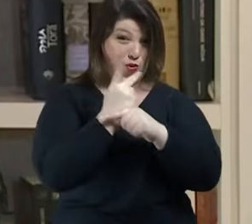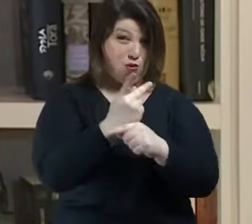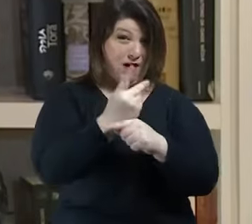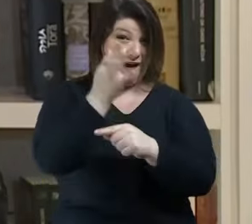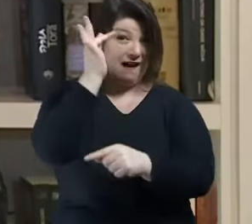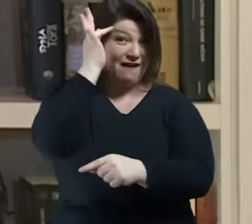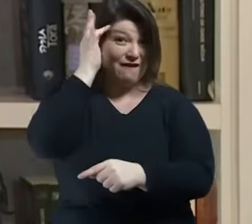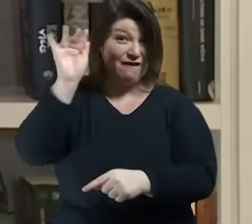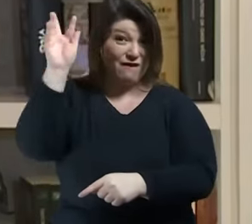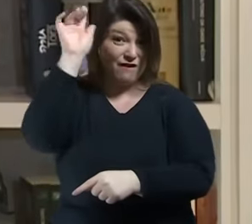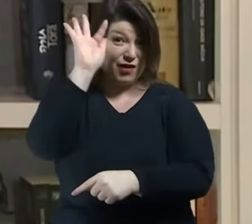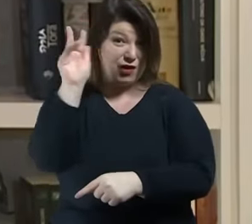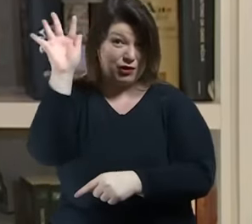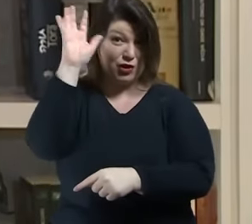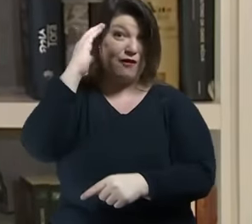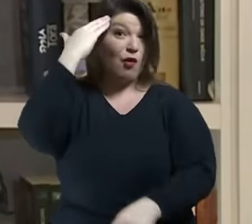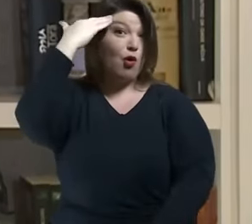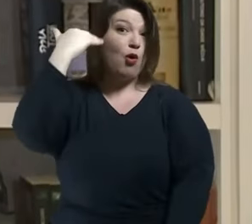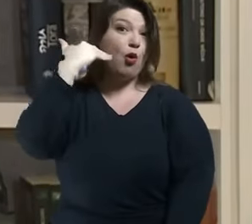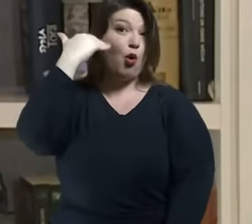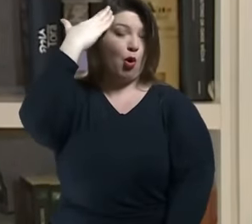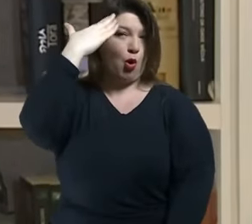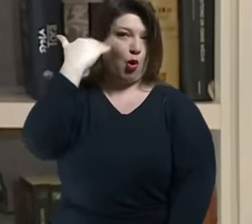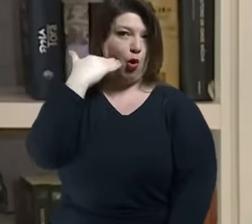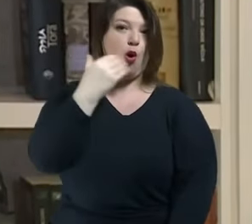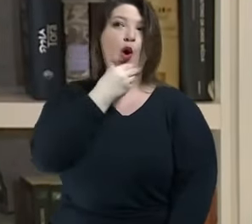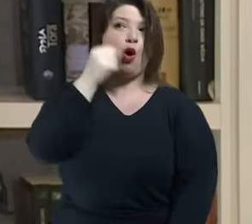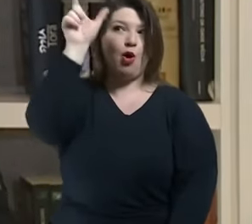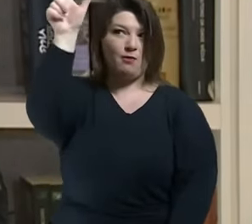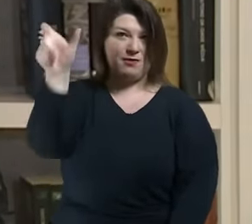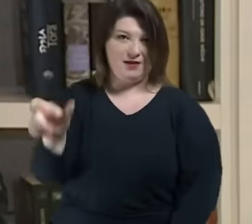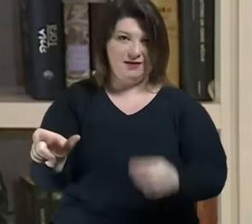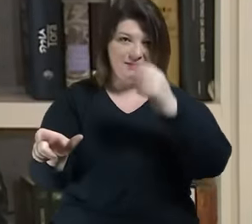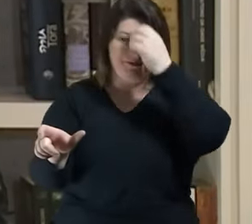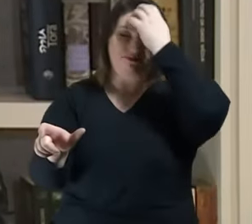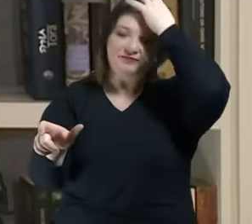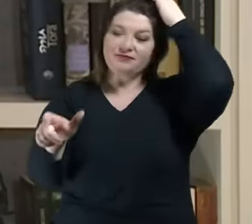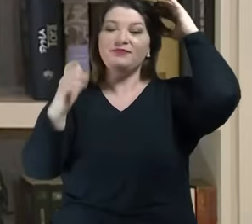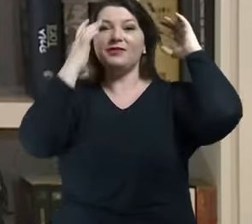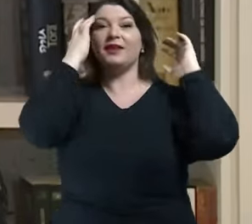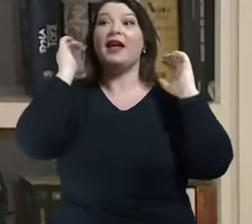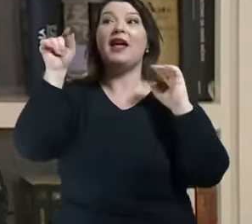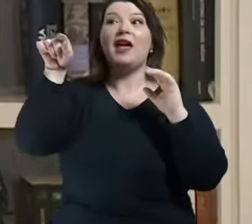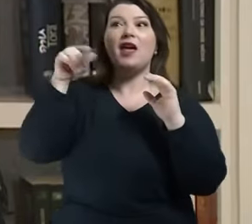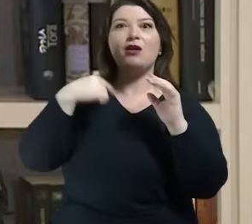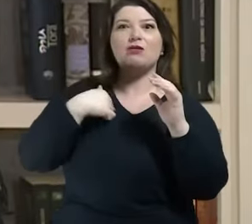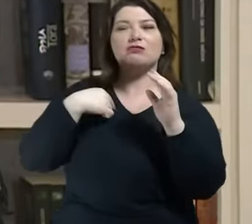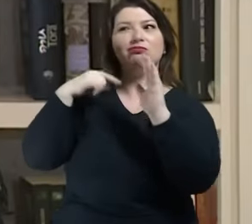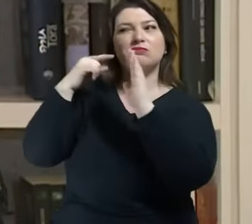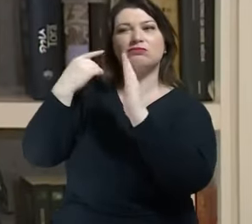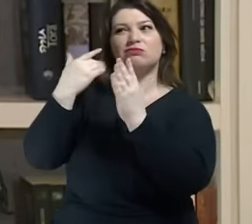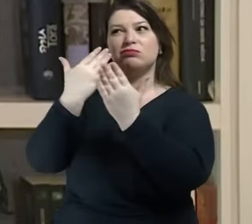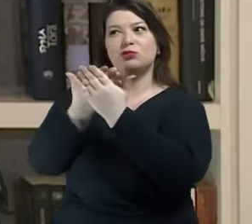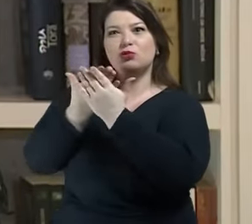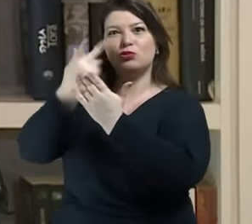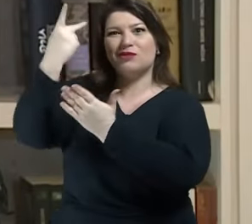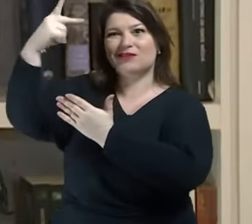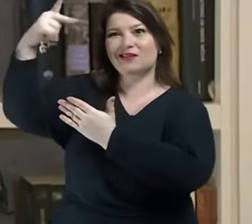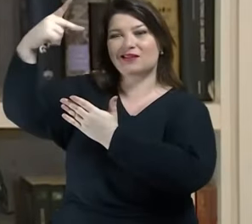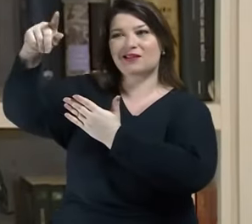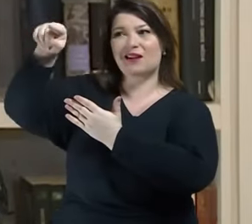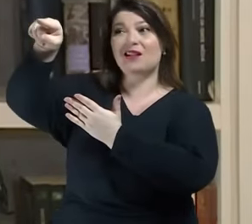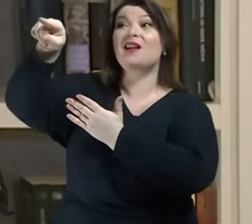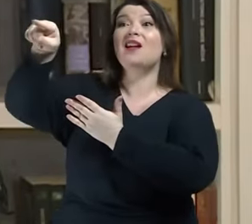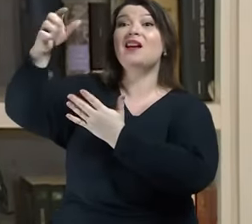Alemanha, vou chamá de coreano-alemão, que é o Bin Shun Han, que deu uma pista. E o Bin Shun Han falou da libido.